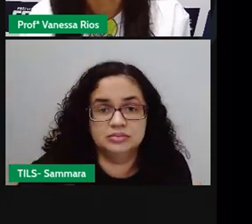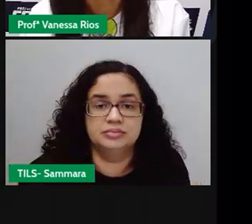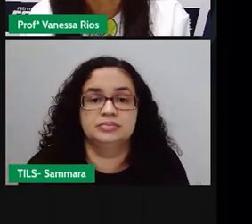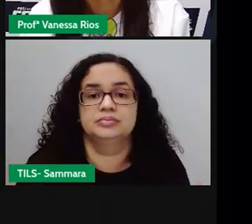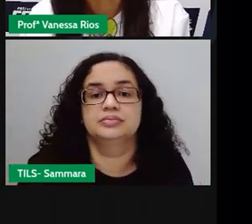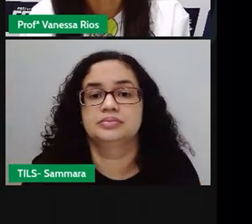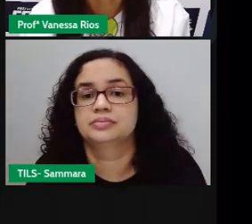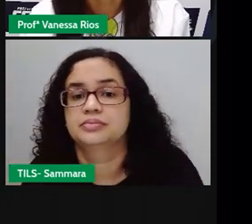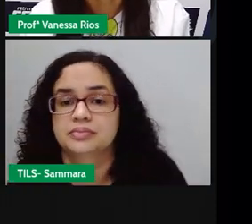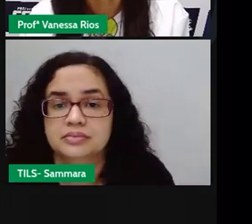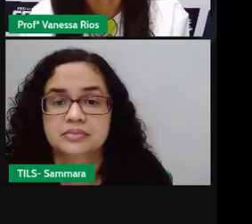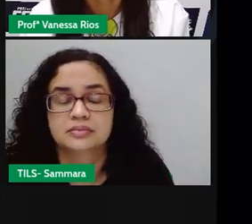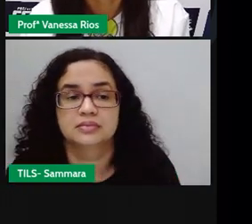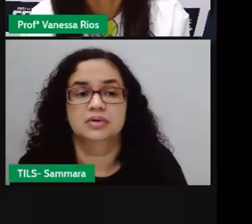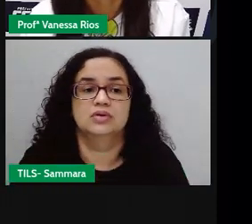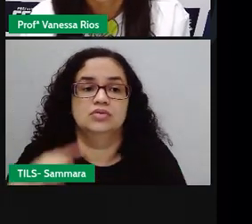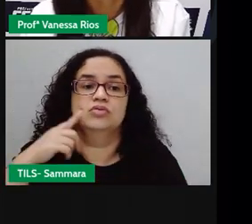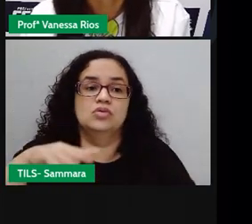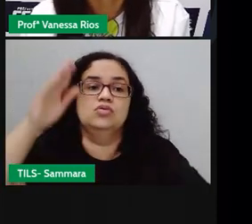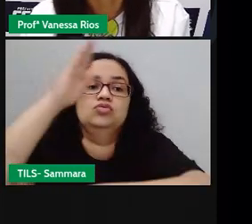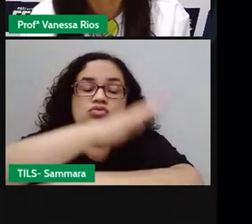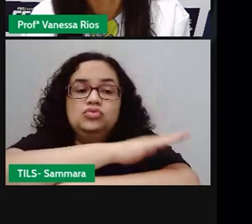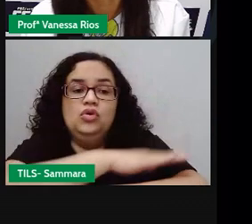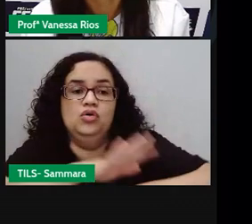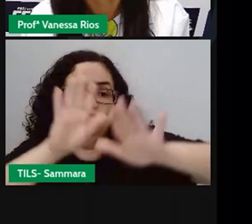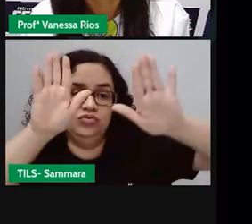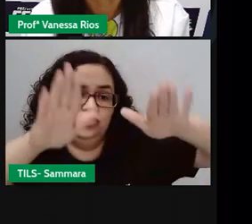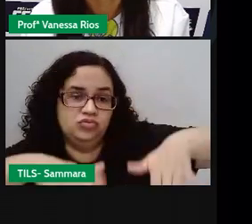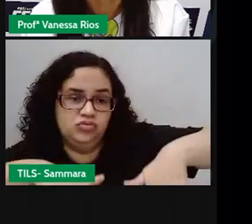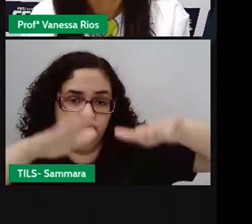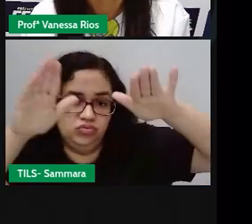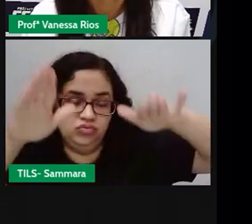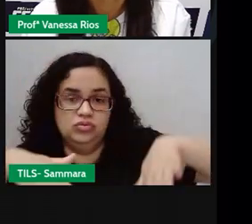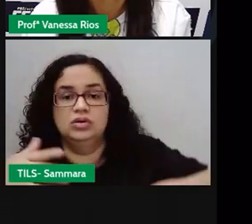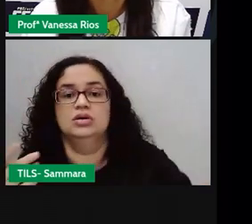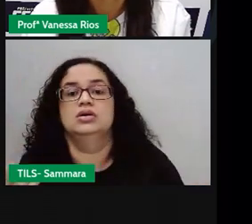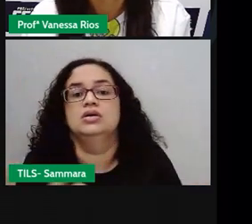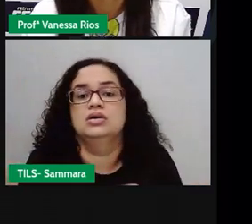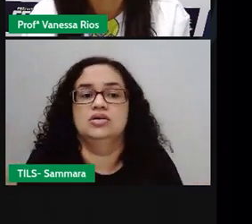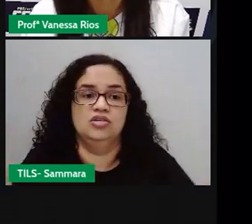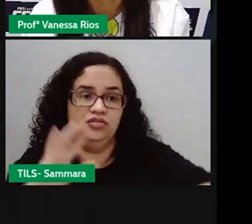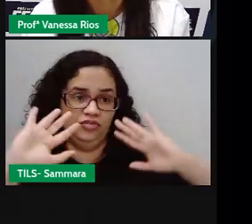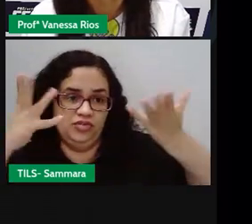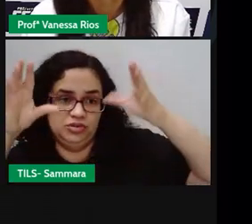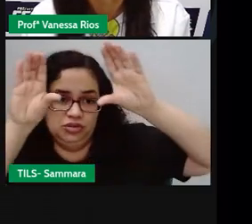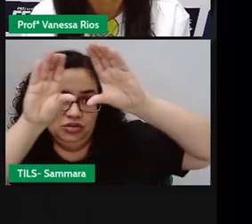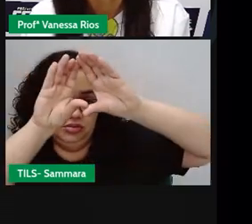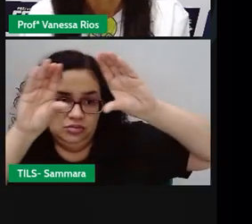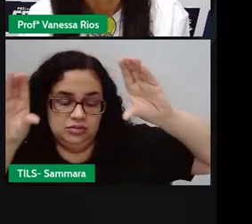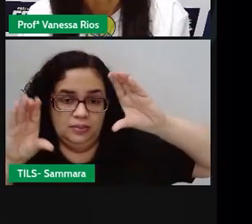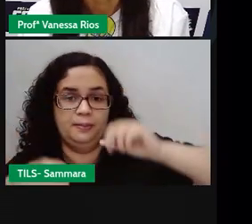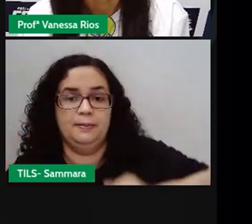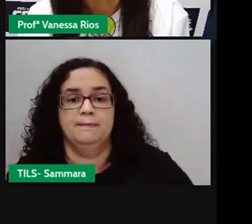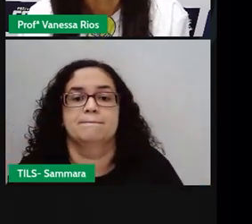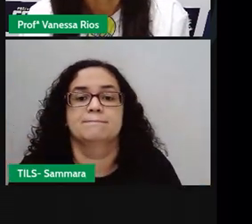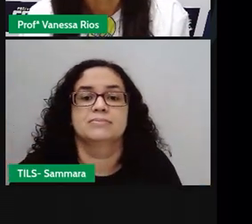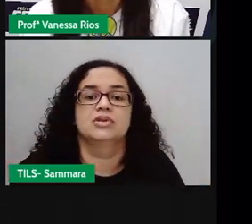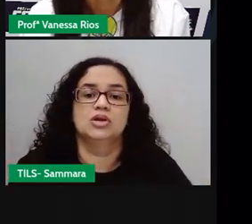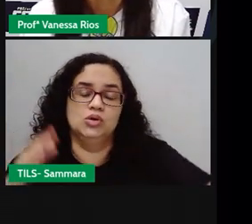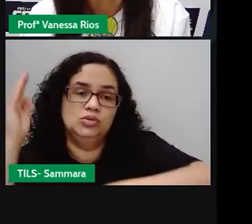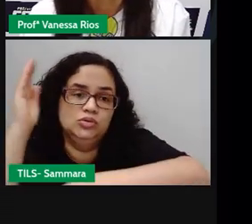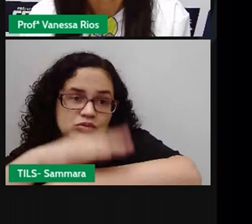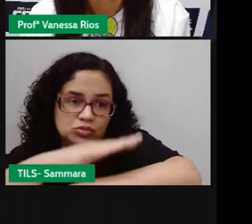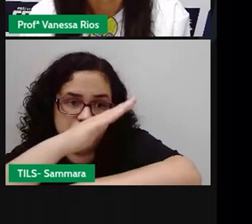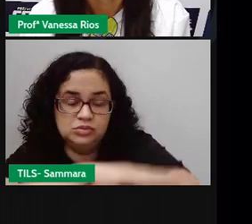que eles, os bichos que não voavam, não tinham chances de aparecerem na festa no céu. O sapo